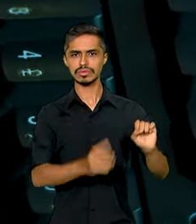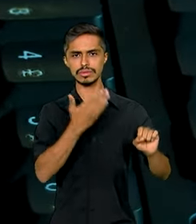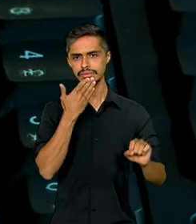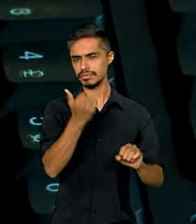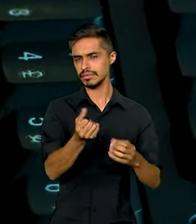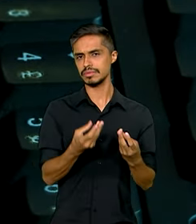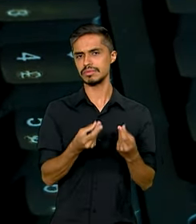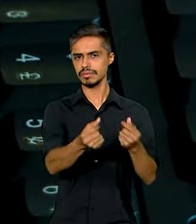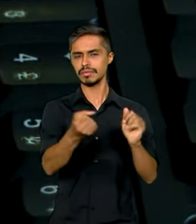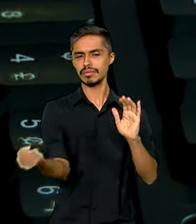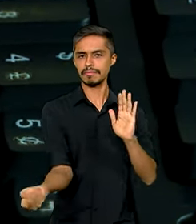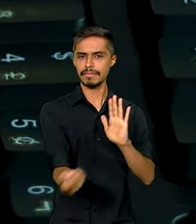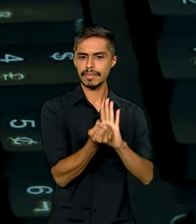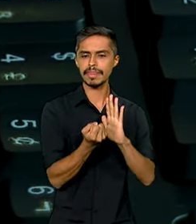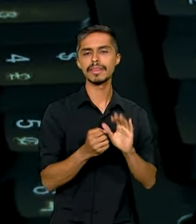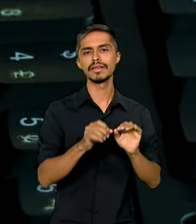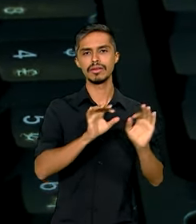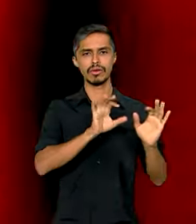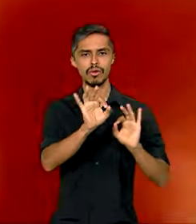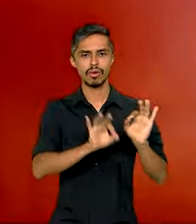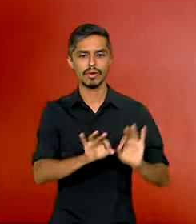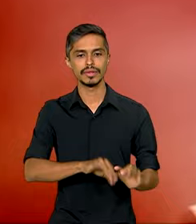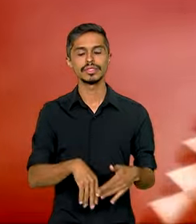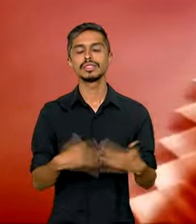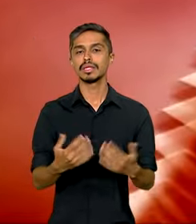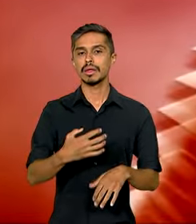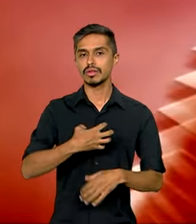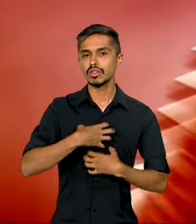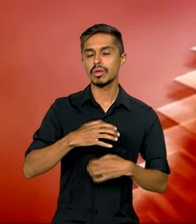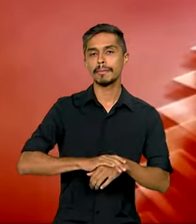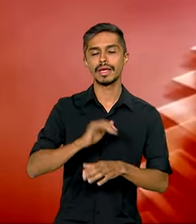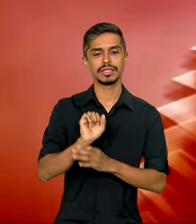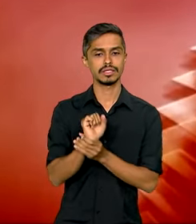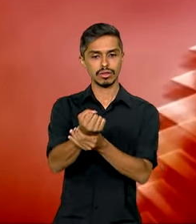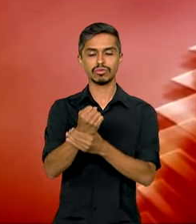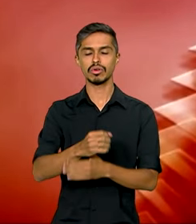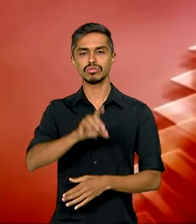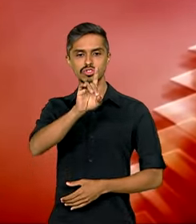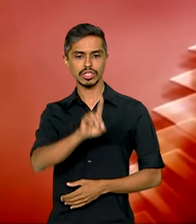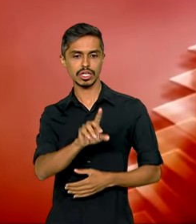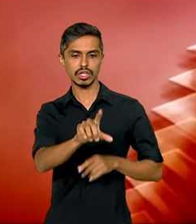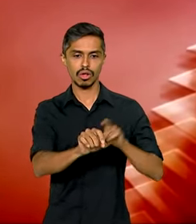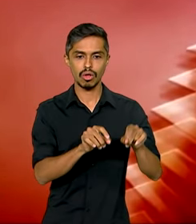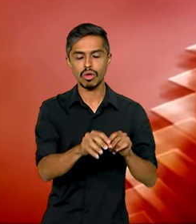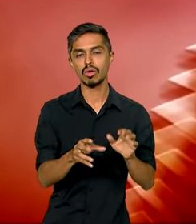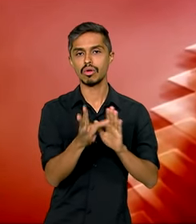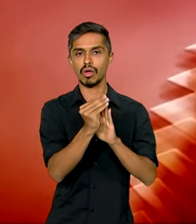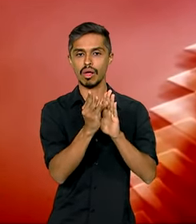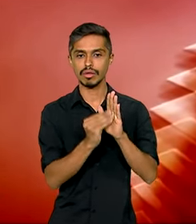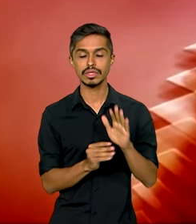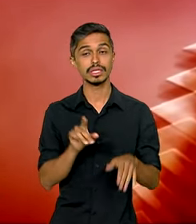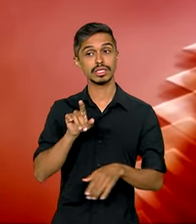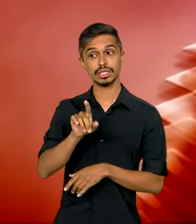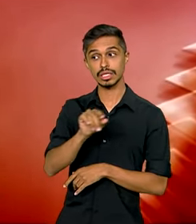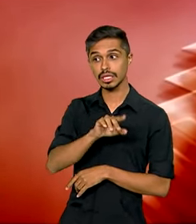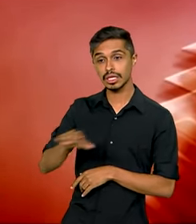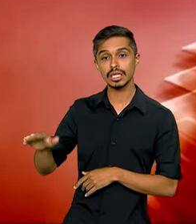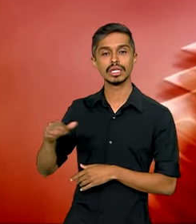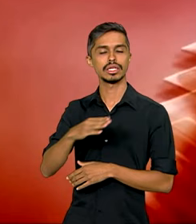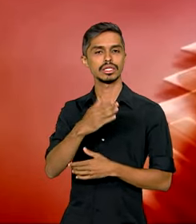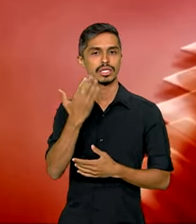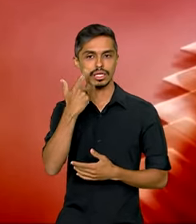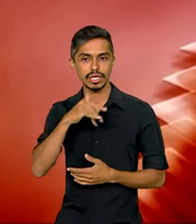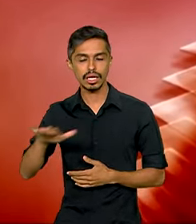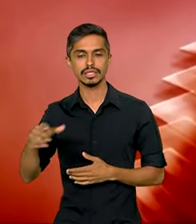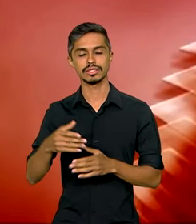classificação e poderão exercer de forma mais segura o direito de escolha sobre o conteúdo que crianças e adolescentes